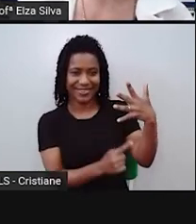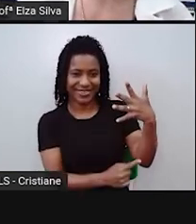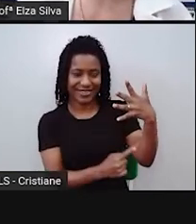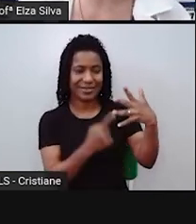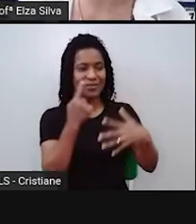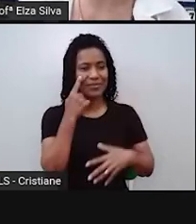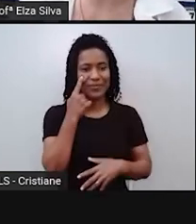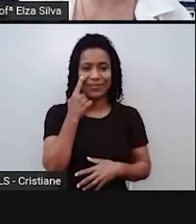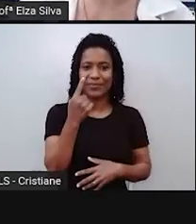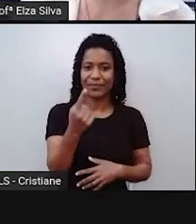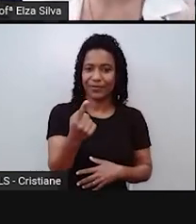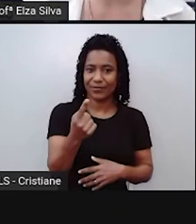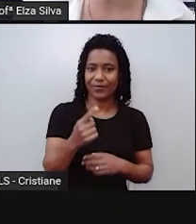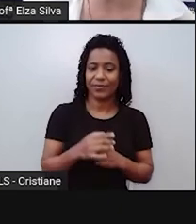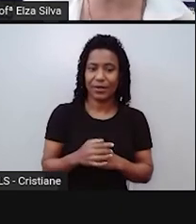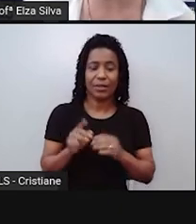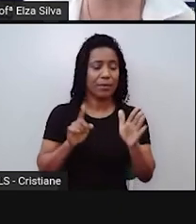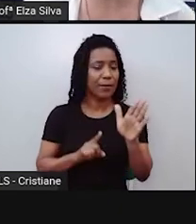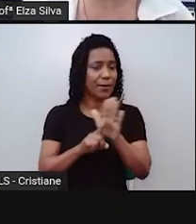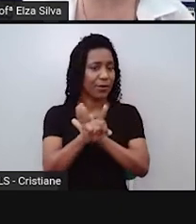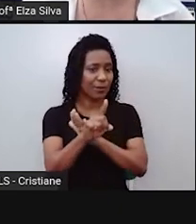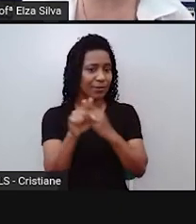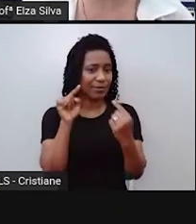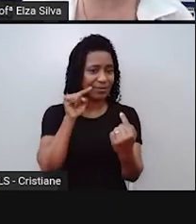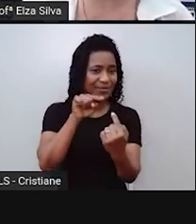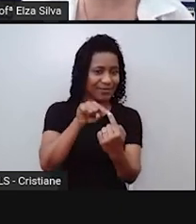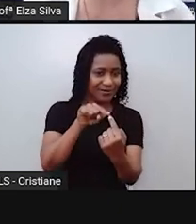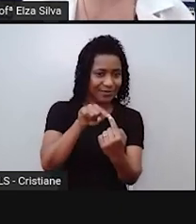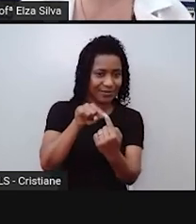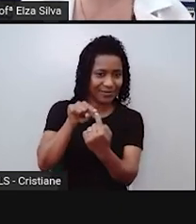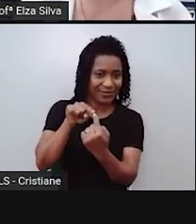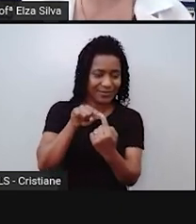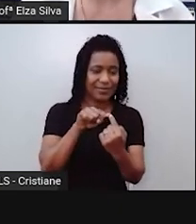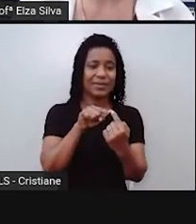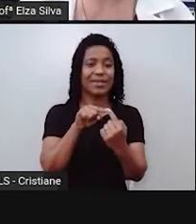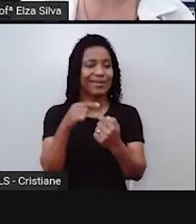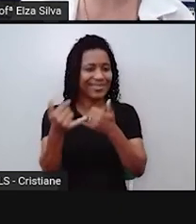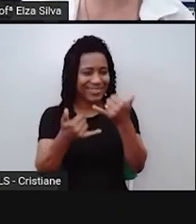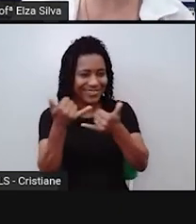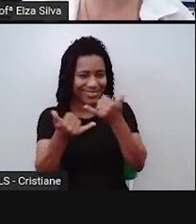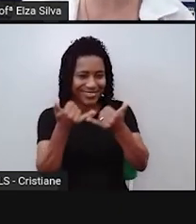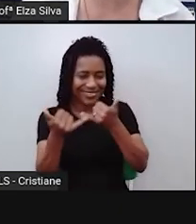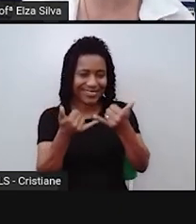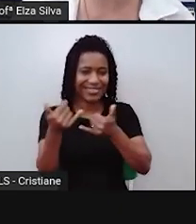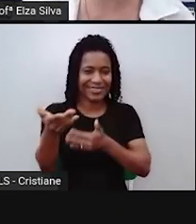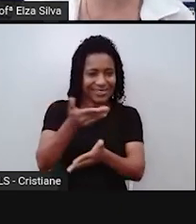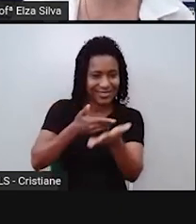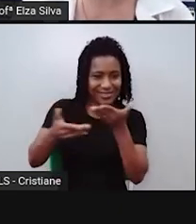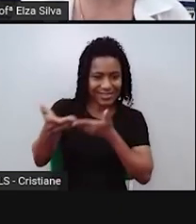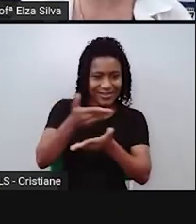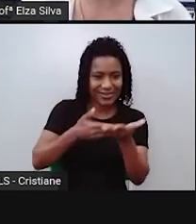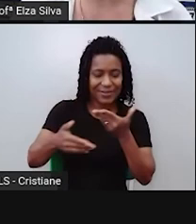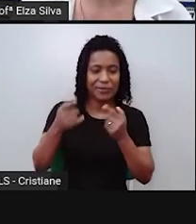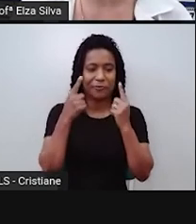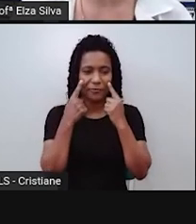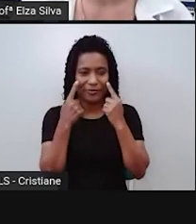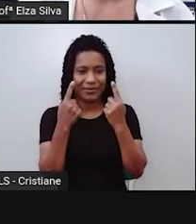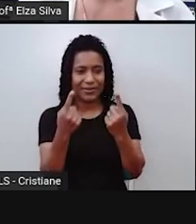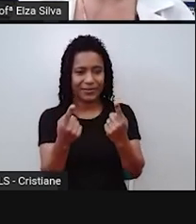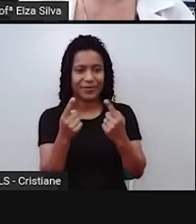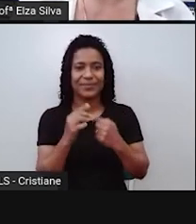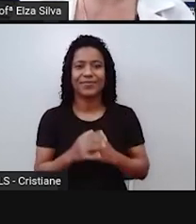essas perguntas e afirmativas e negativas que estão neste game utilizando o going to filtering.